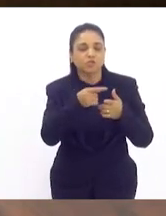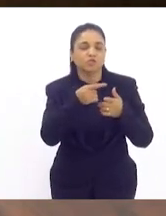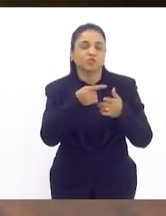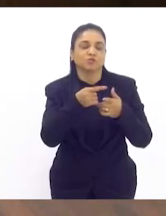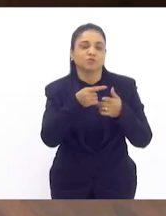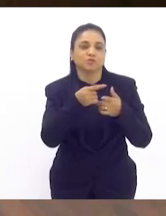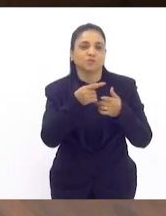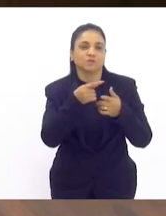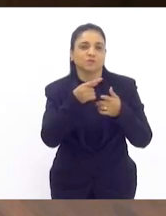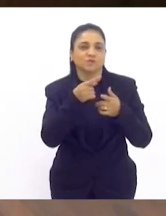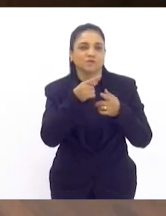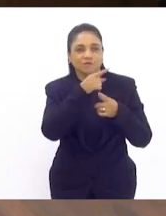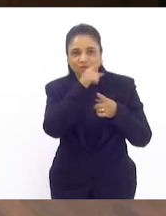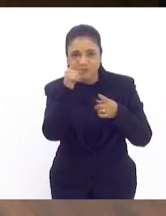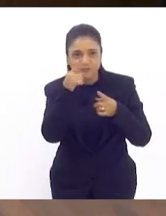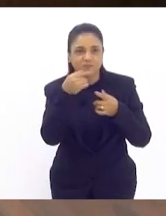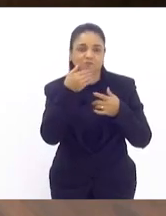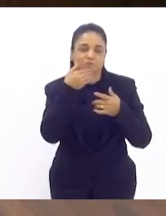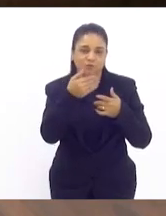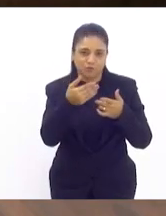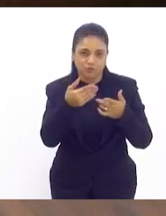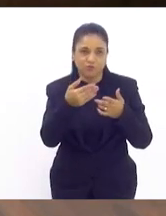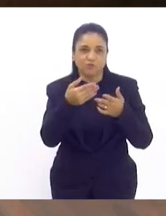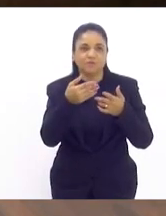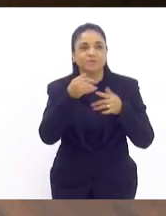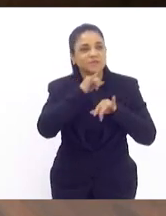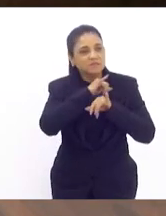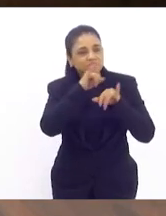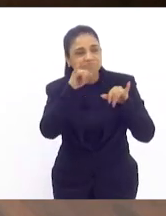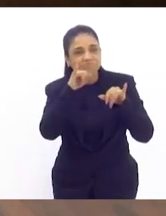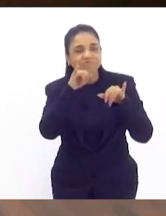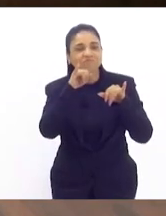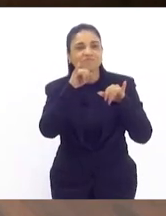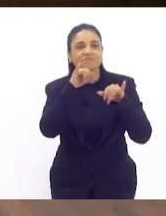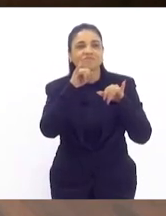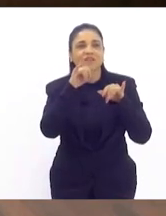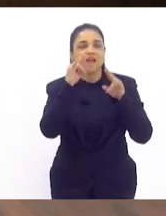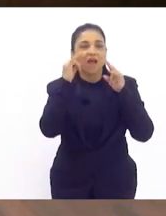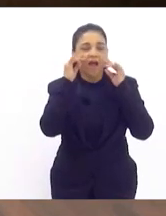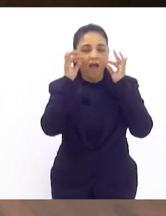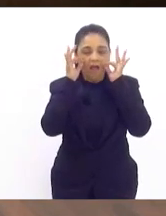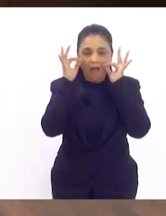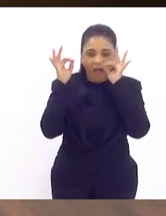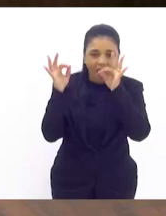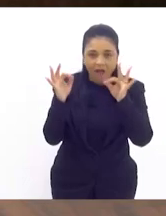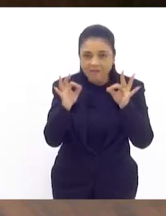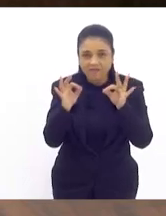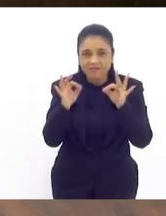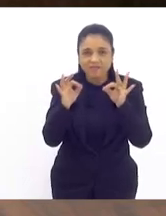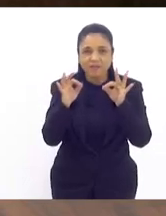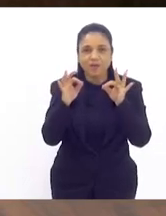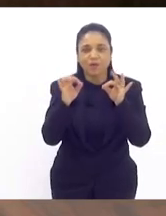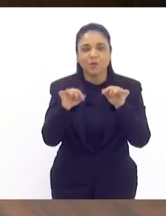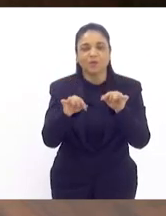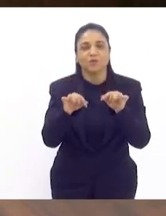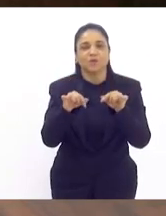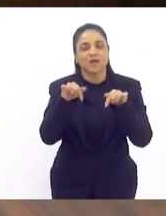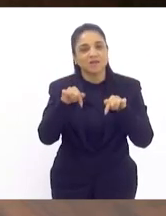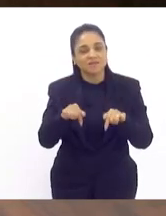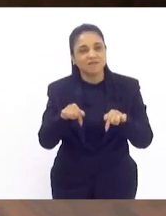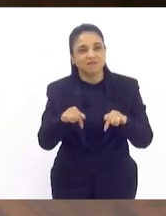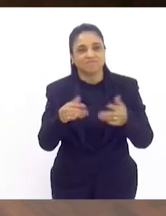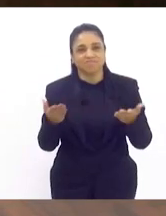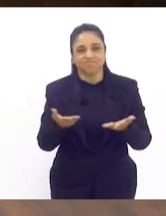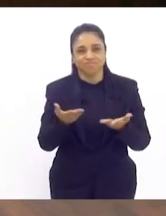queria me permitir a dizer que vocês tivessem um pouquinho de atenção para entender o gesto que foi feito aqui